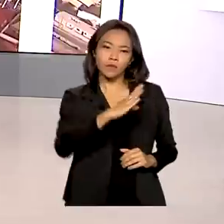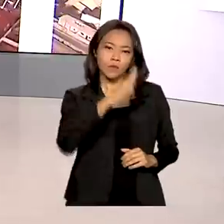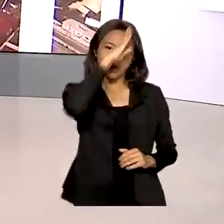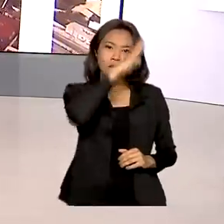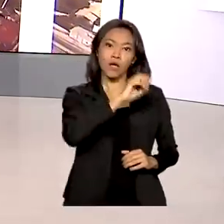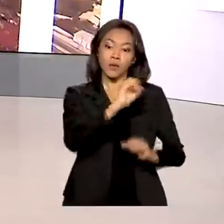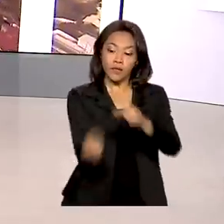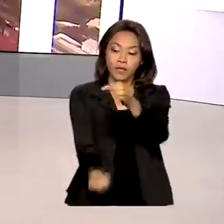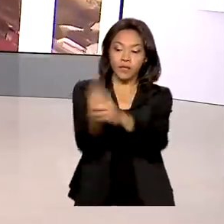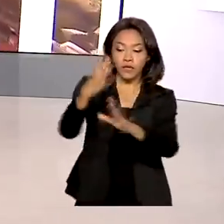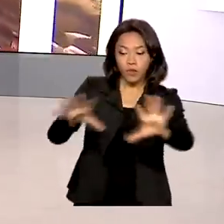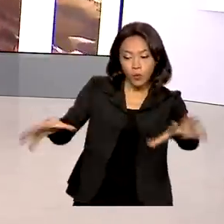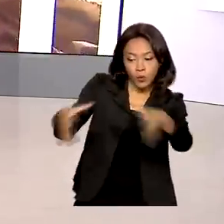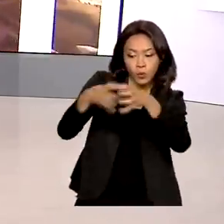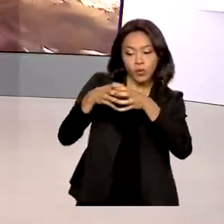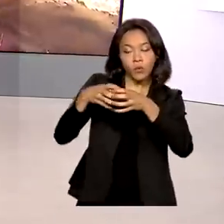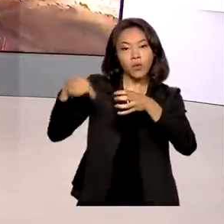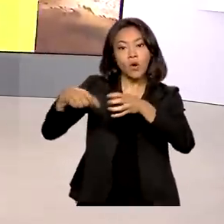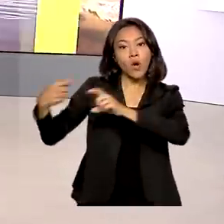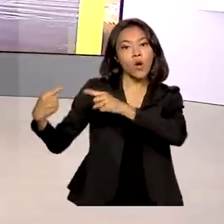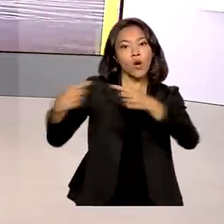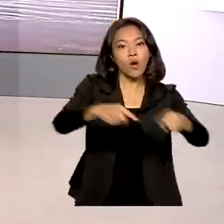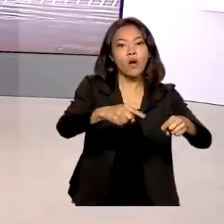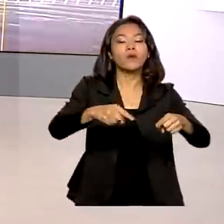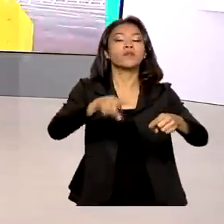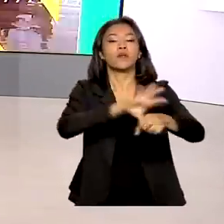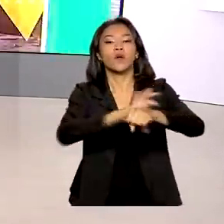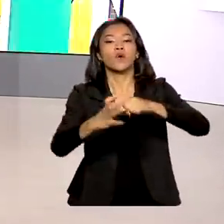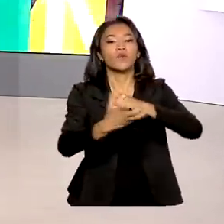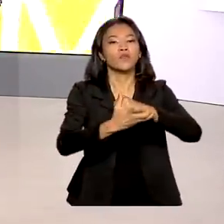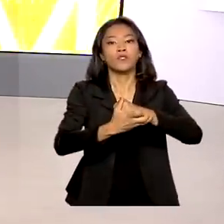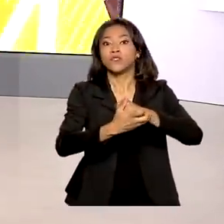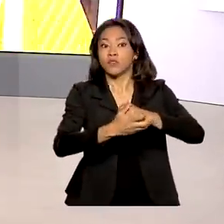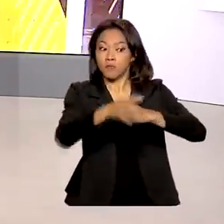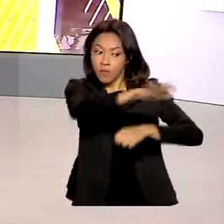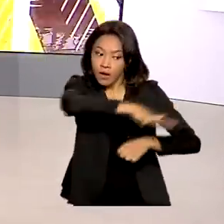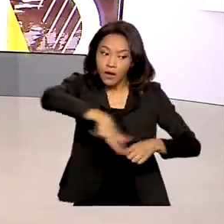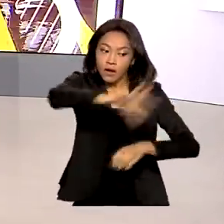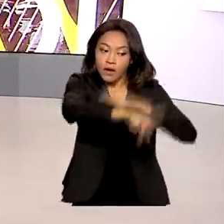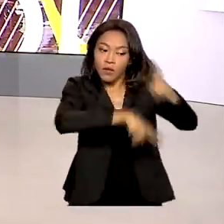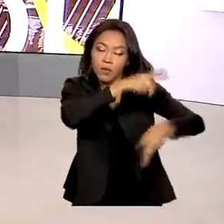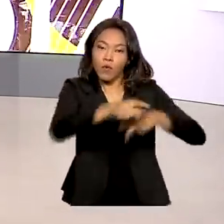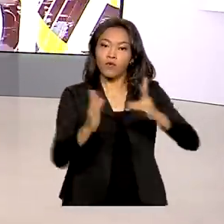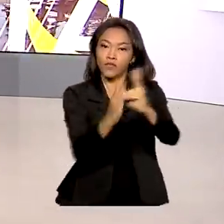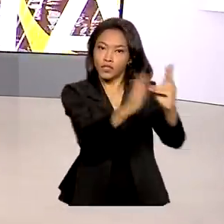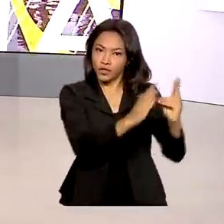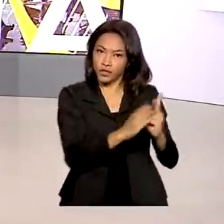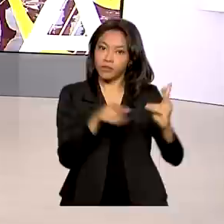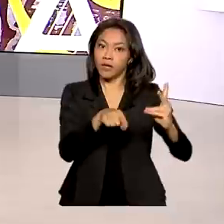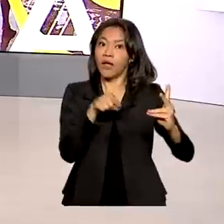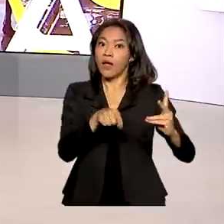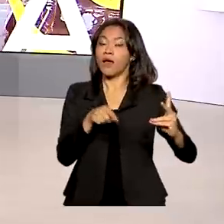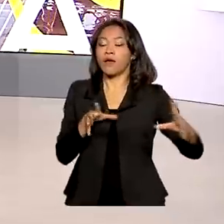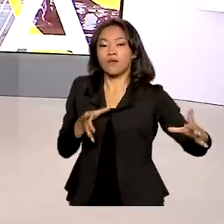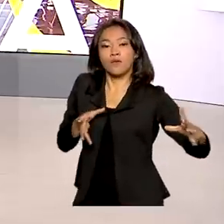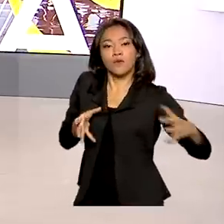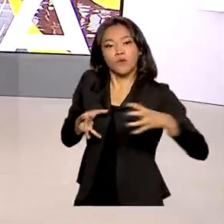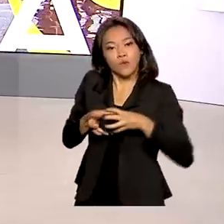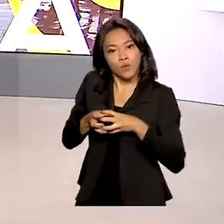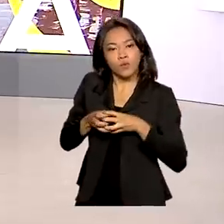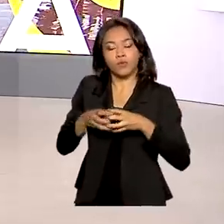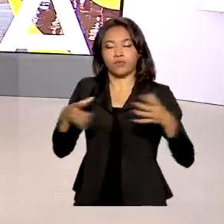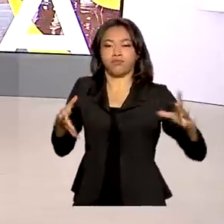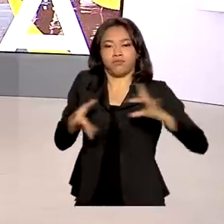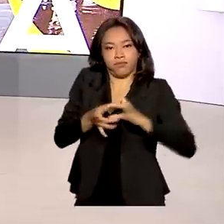um comitê para combate à Covid-19 destinado aos povos indígenas. O grupo, ligado ao Ministério da Justiça e Segurança Pública, vai